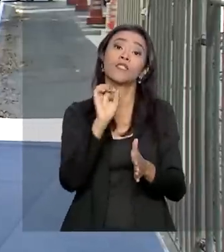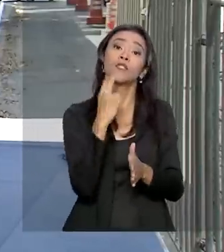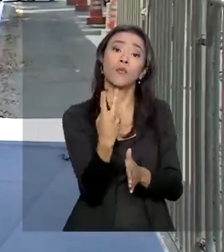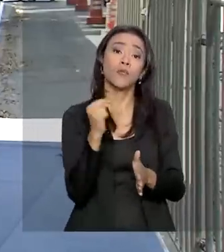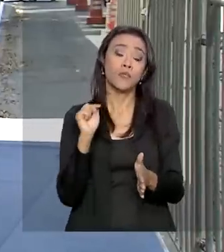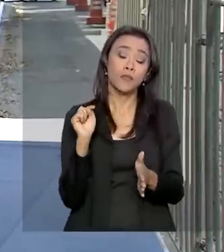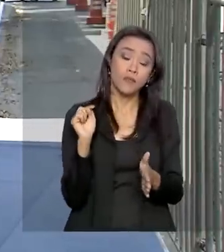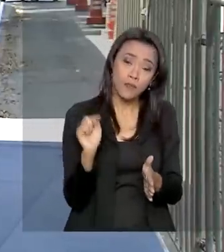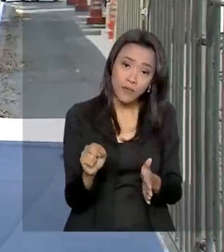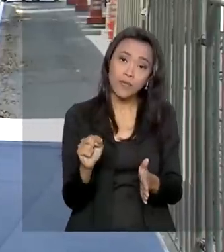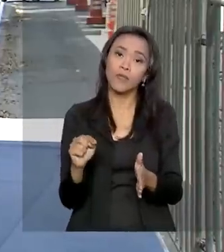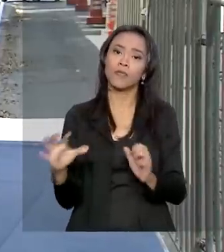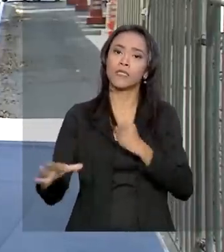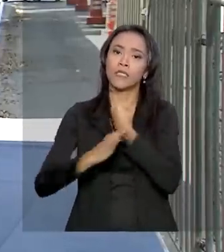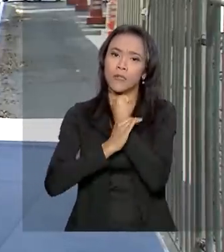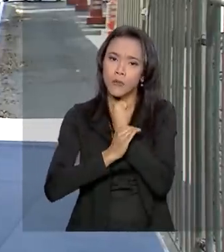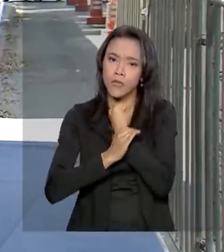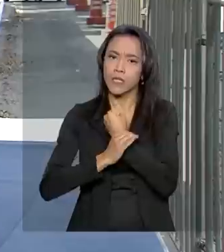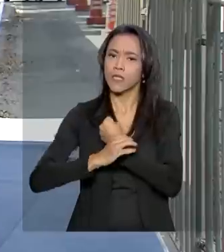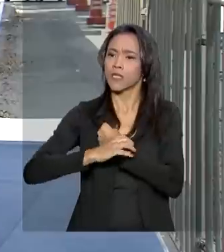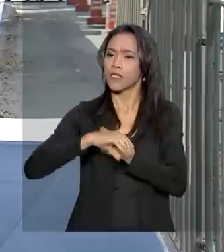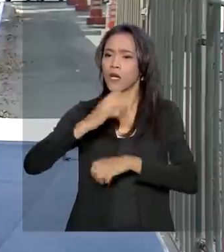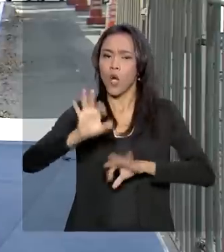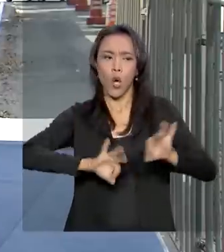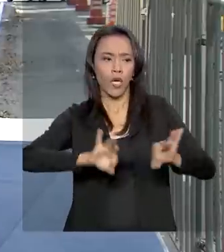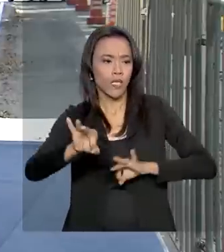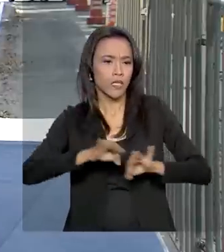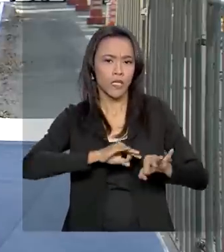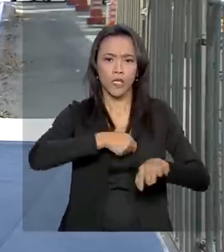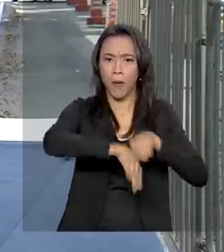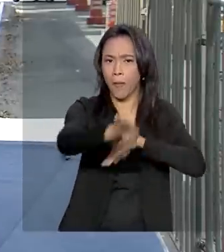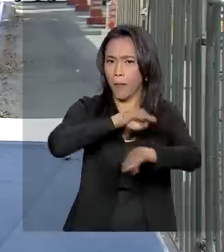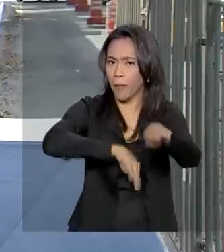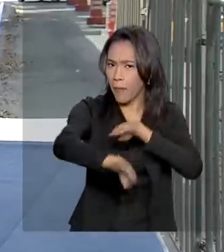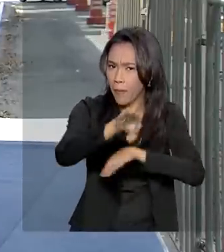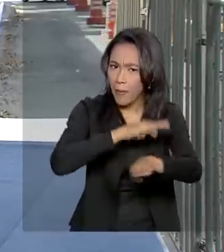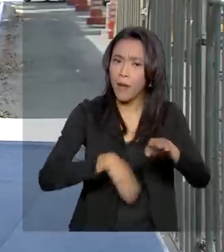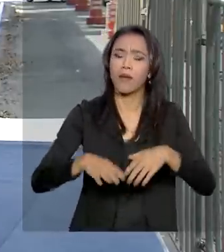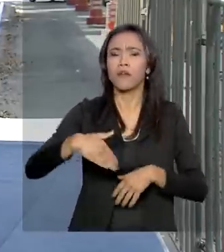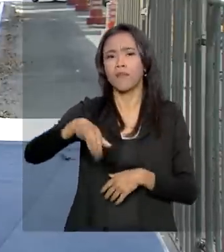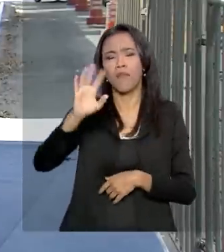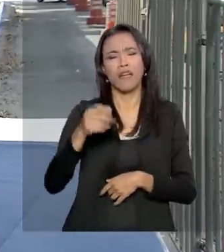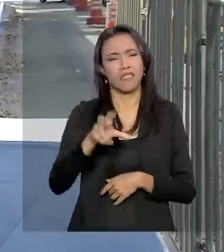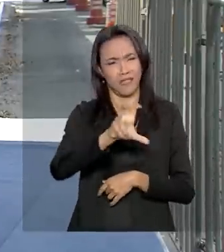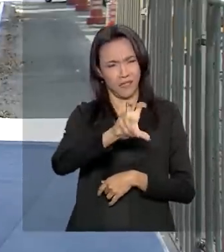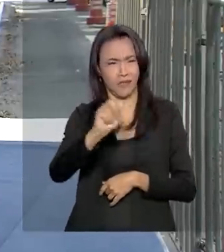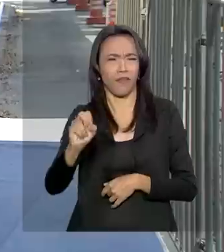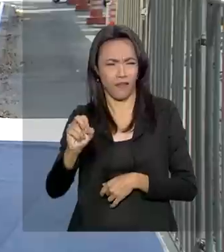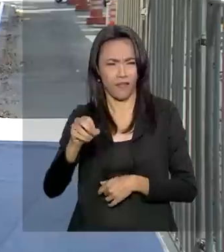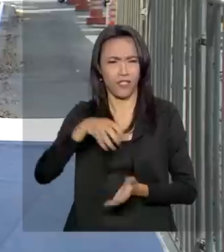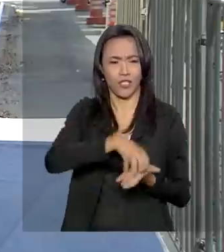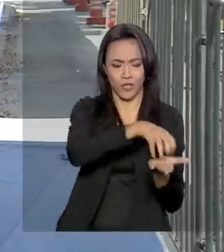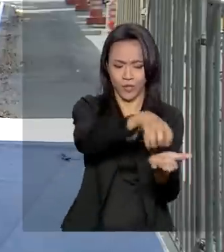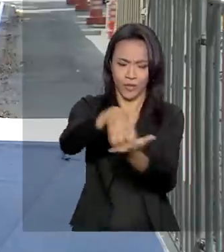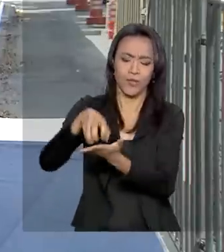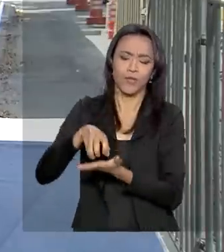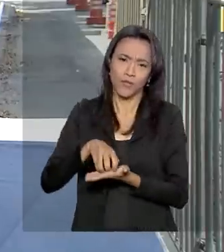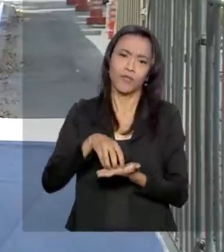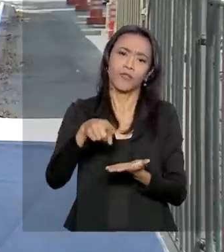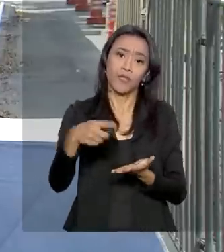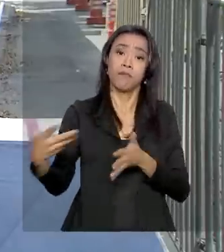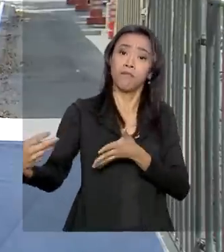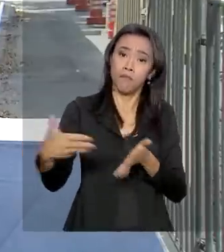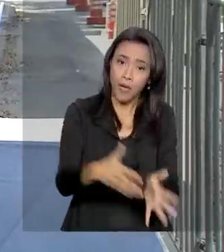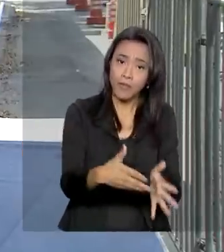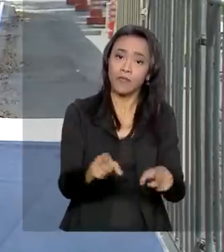especificamente com segurança e com trânsito e cerca de 1.500 instituições civis que fazem parte do tradicional desfile